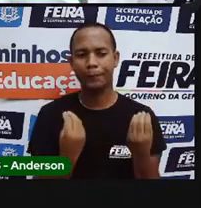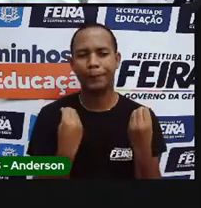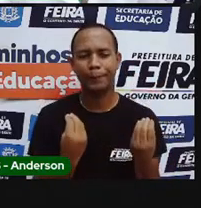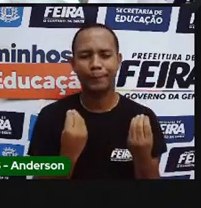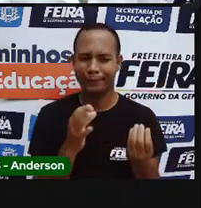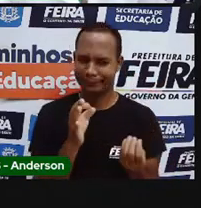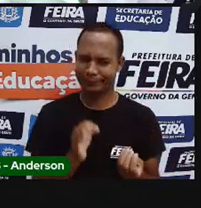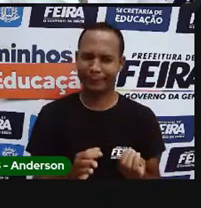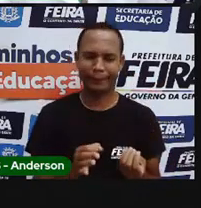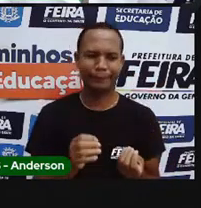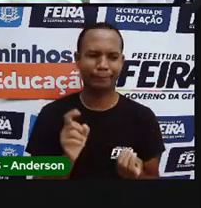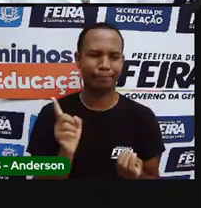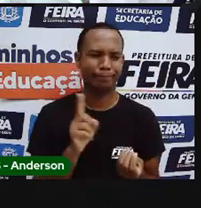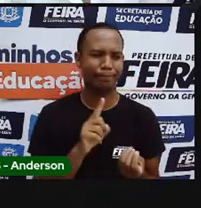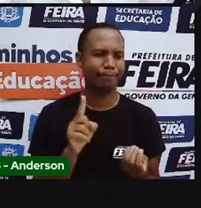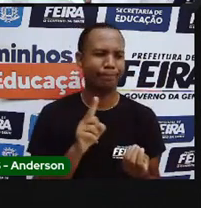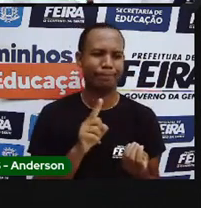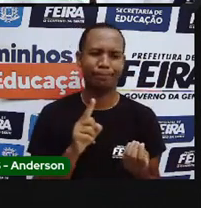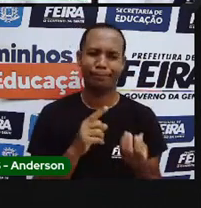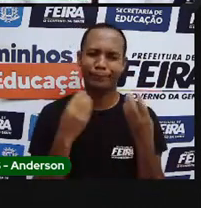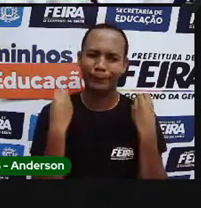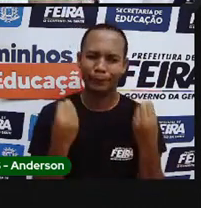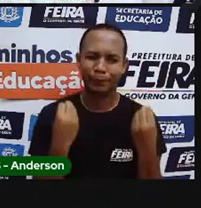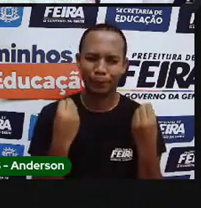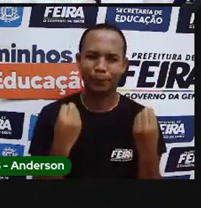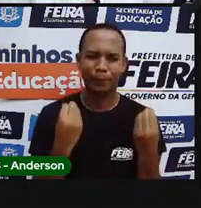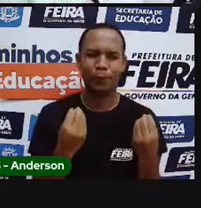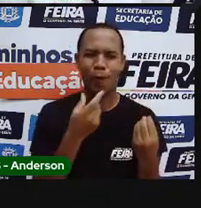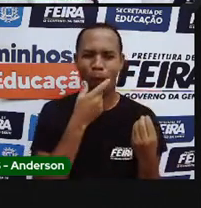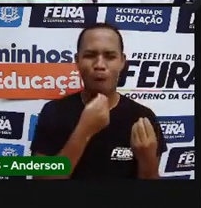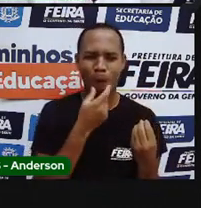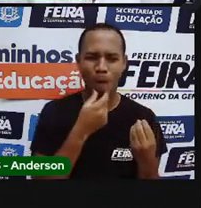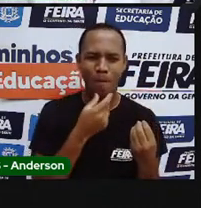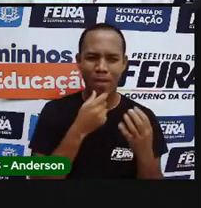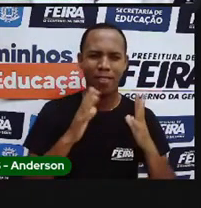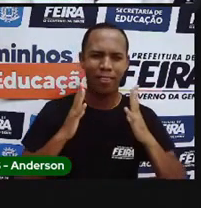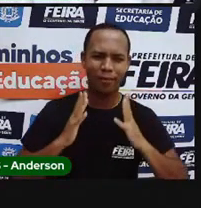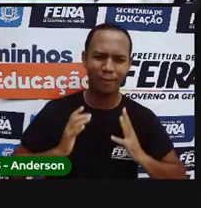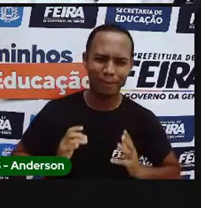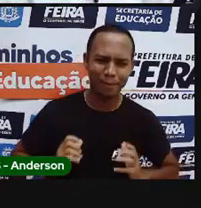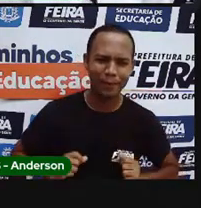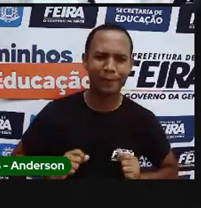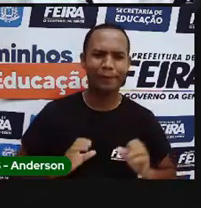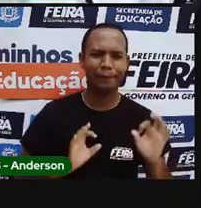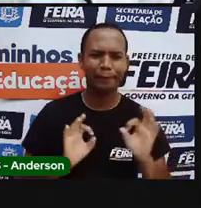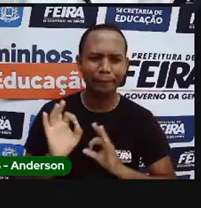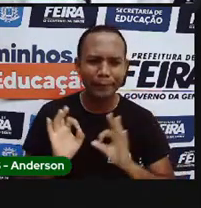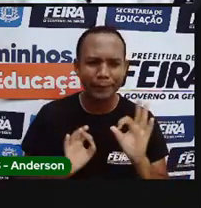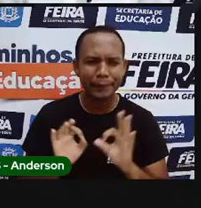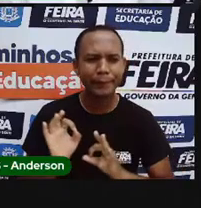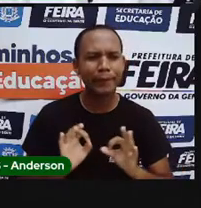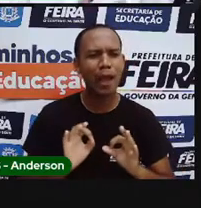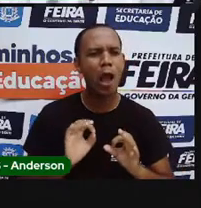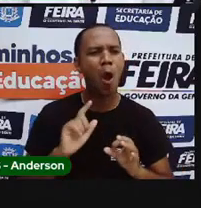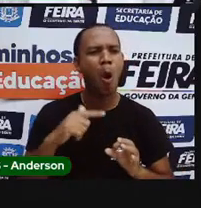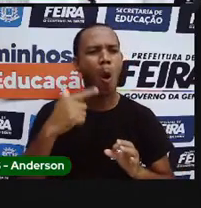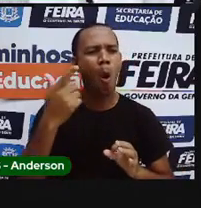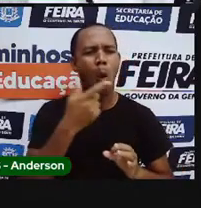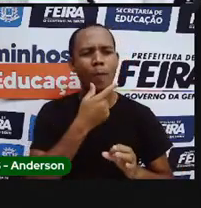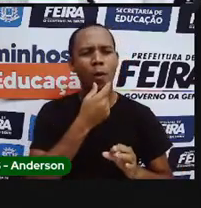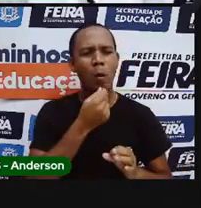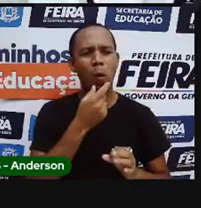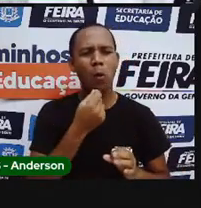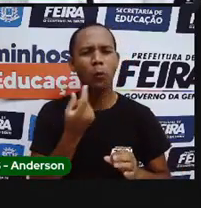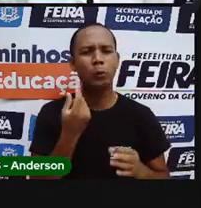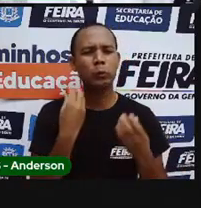é certo? A gente joga lixo no chão E ainda mais o que? Tem uma pessoa ali fazendo o serviço Ele está limpando a rua E ele já está com